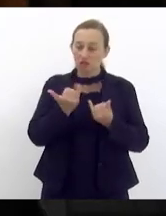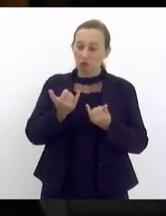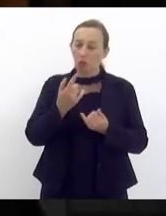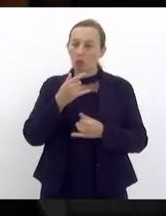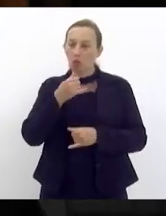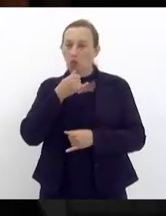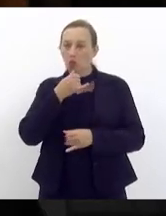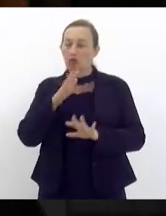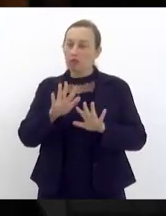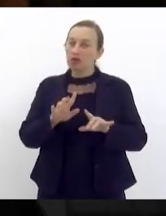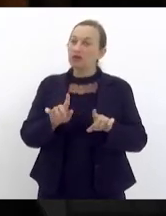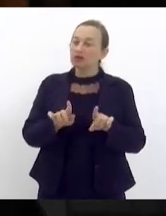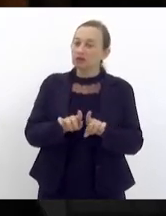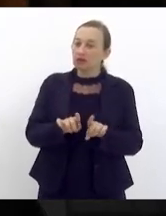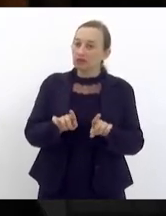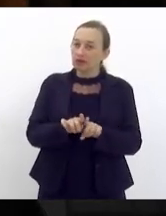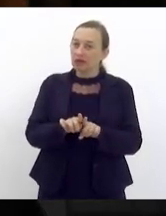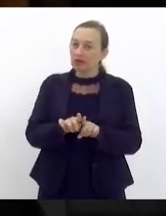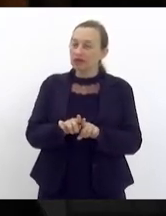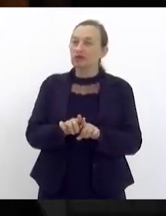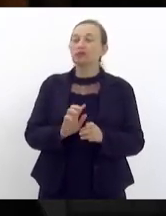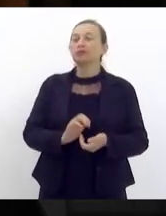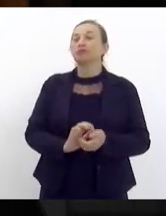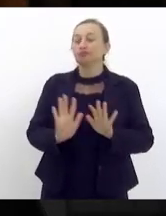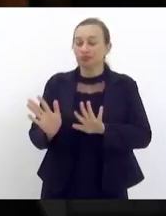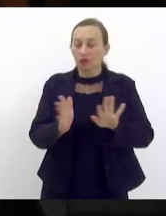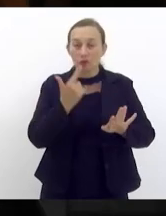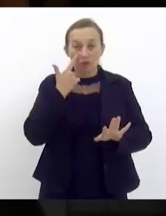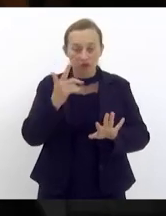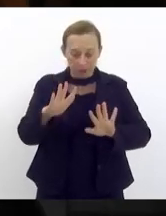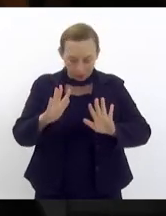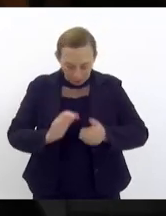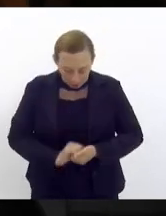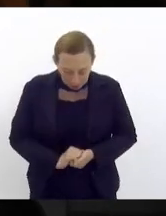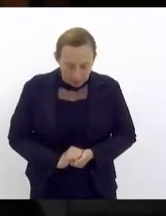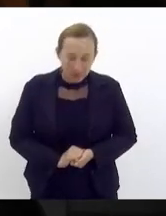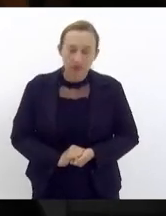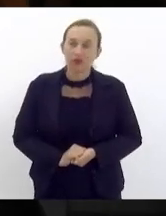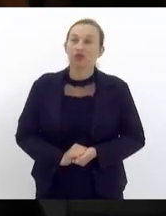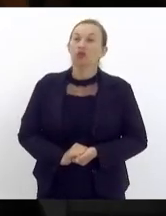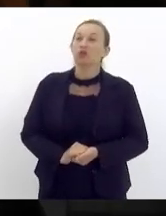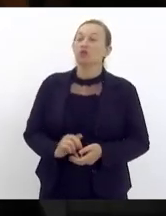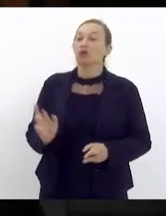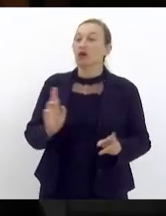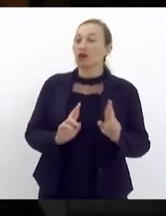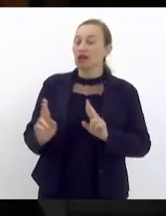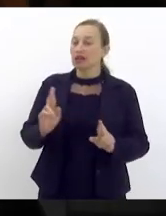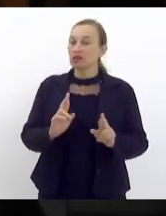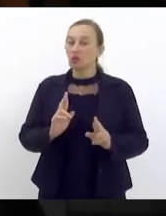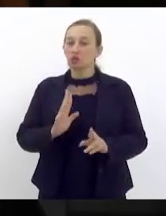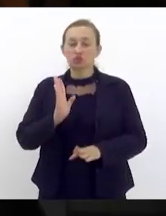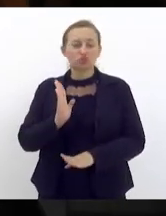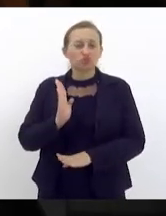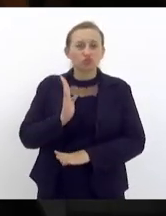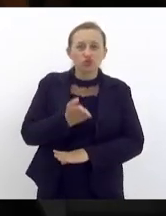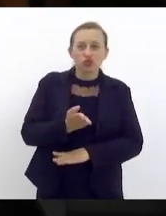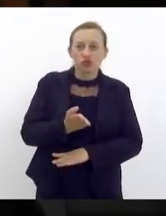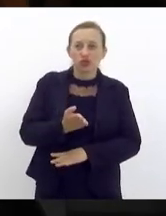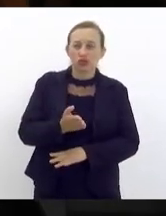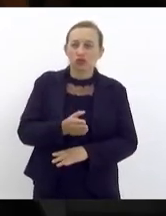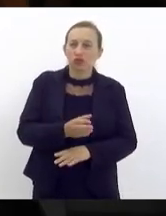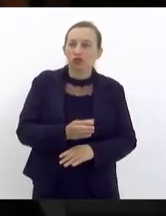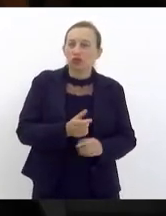as tendências porque veja só há uma correlação direta entre o